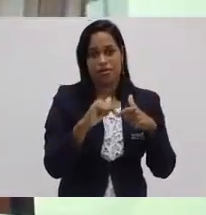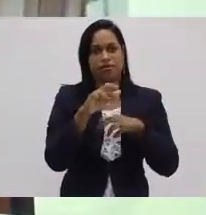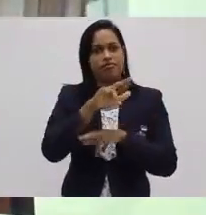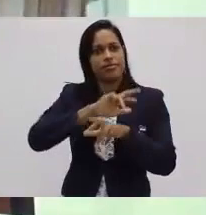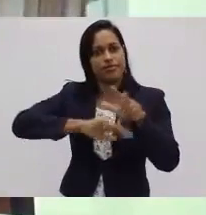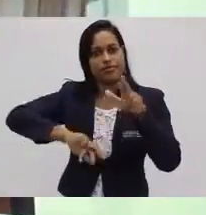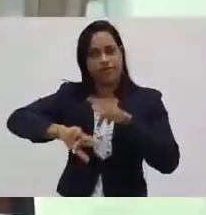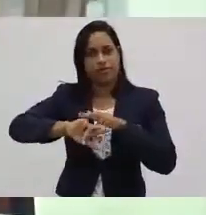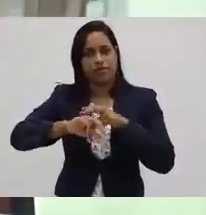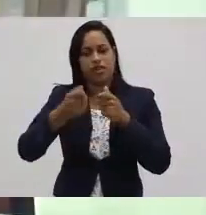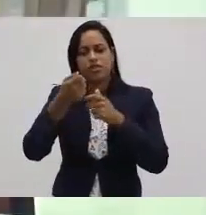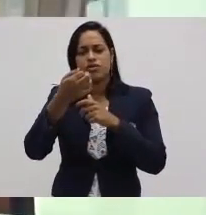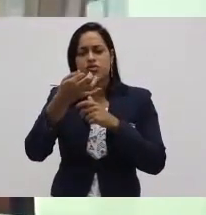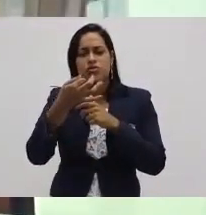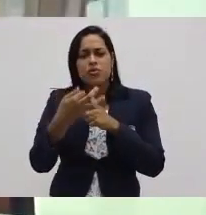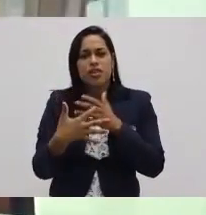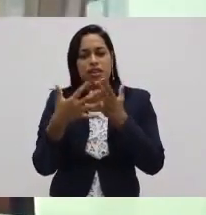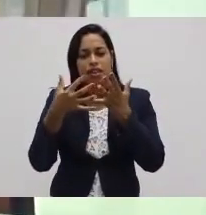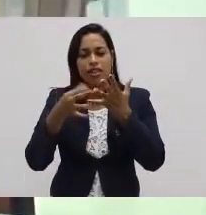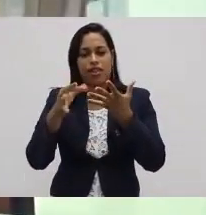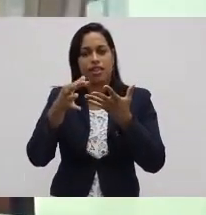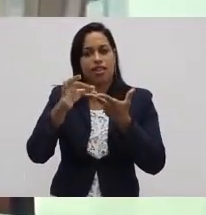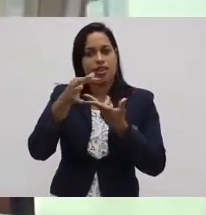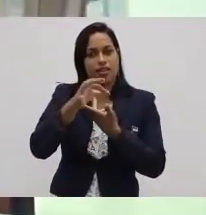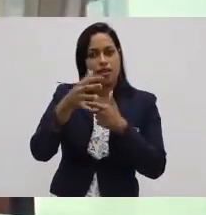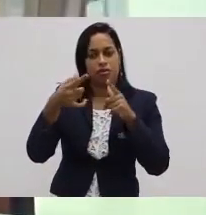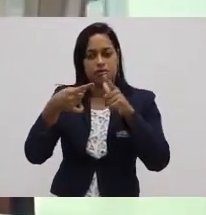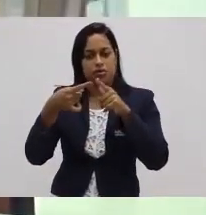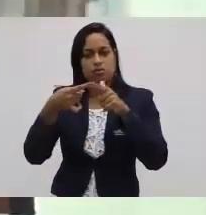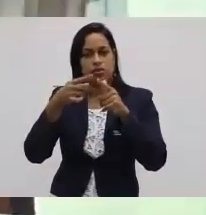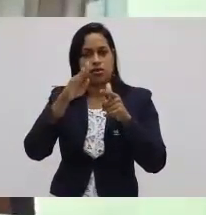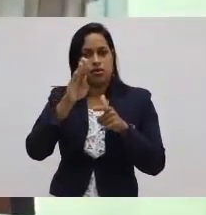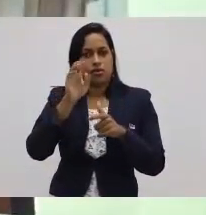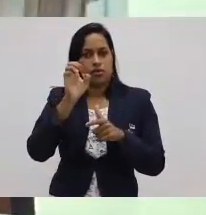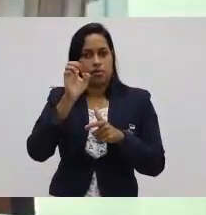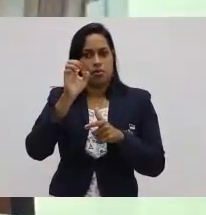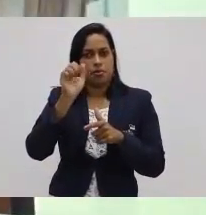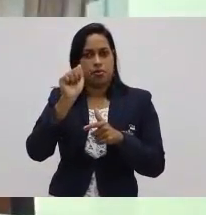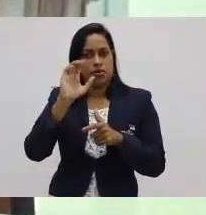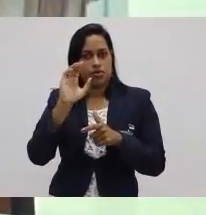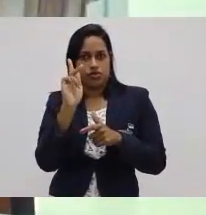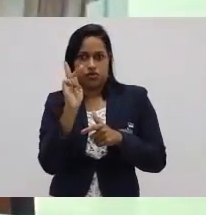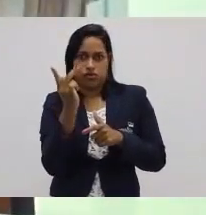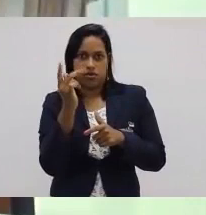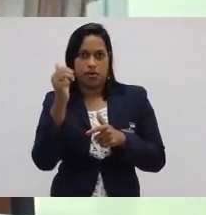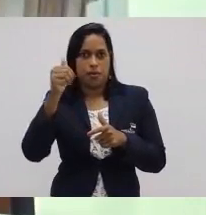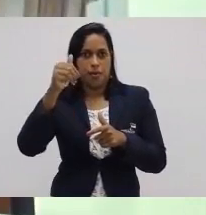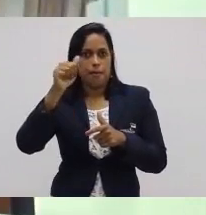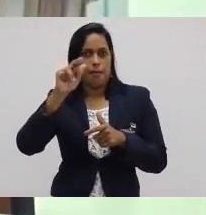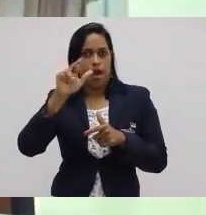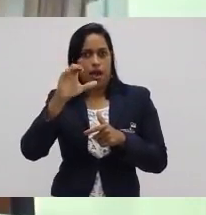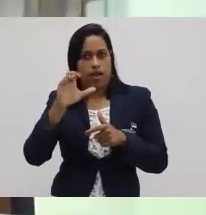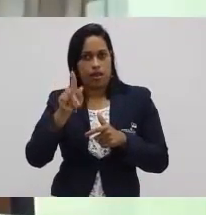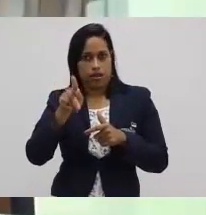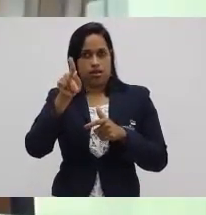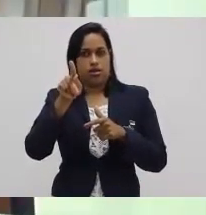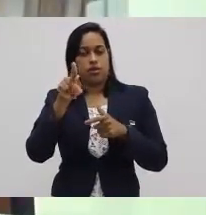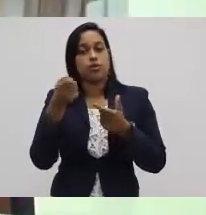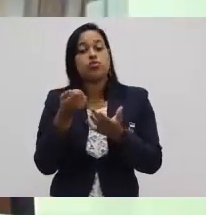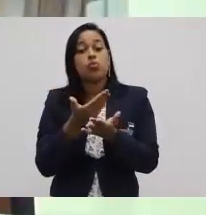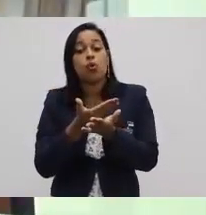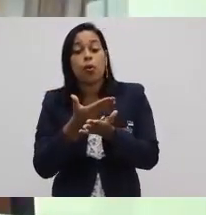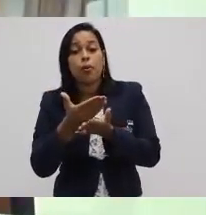Vamos começar a detalhar cada um deles. O Benchmark. Quando a produção em massa estava funcionando lá nos Estados Unidos,